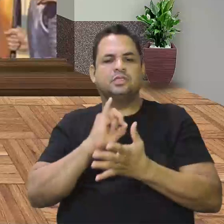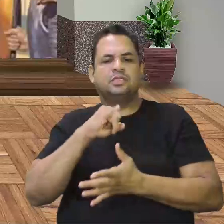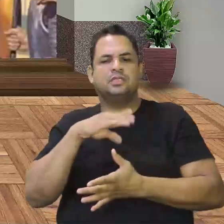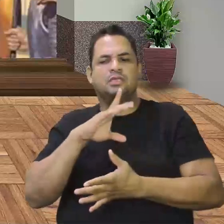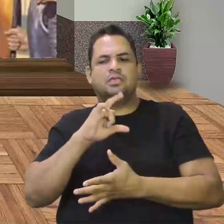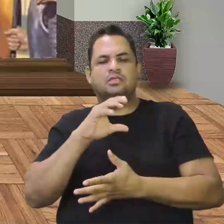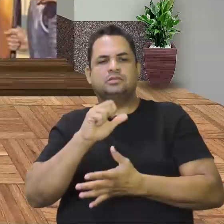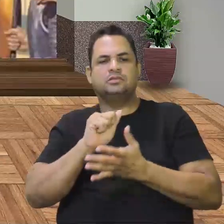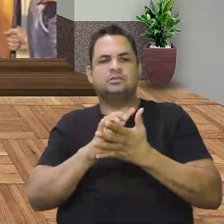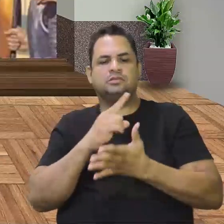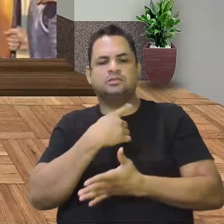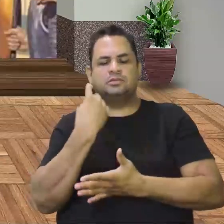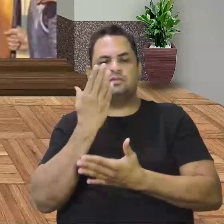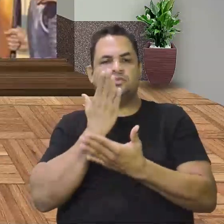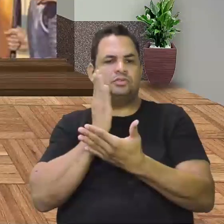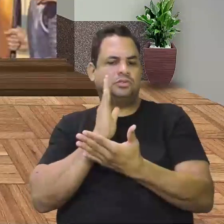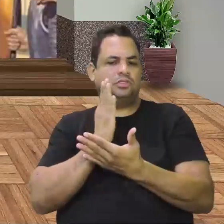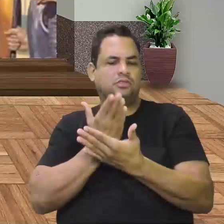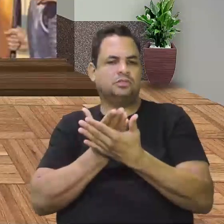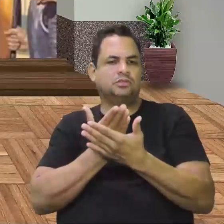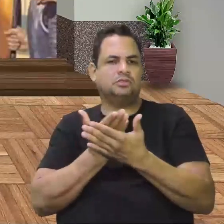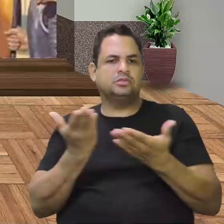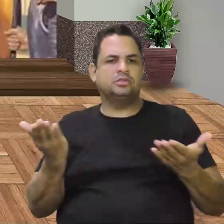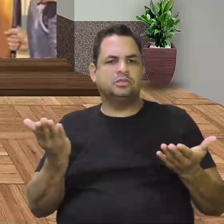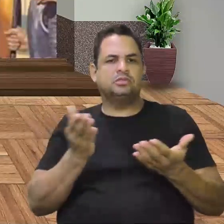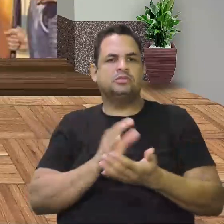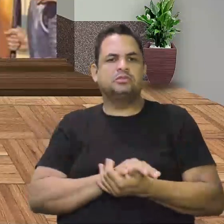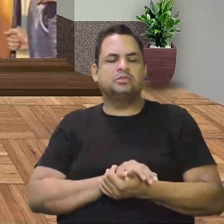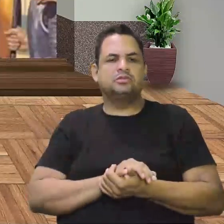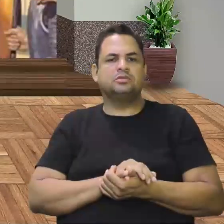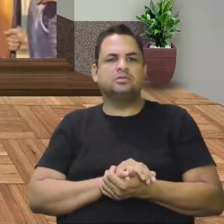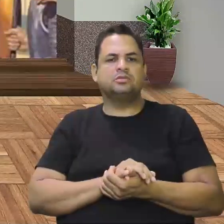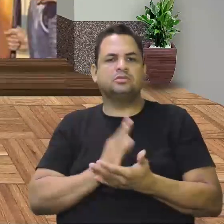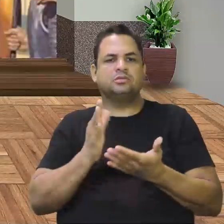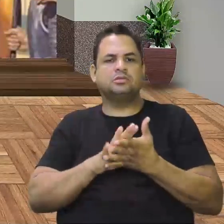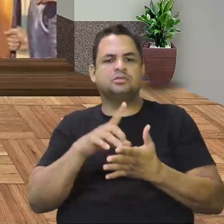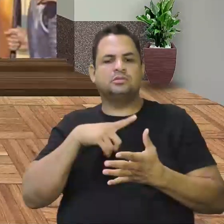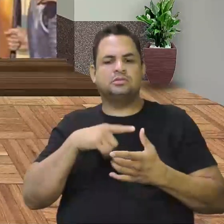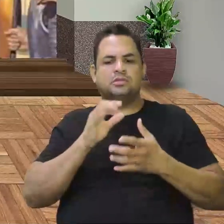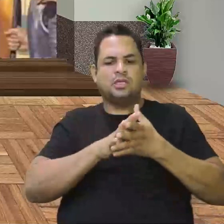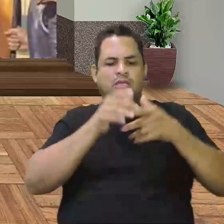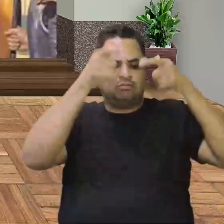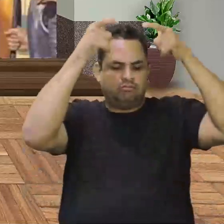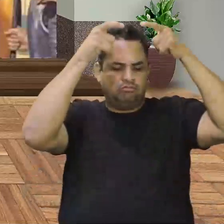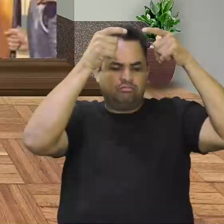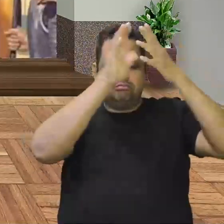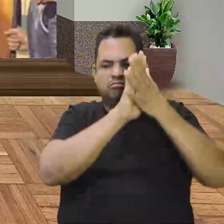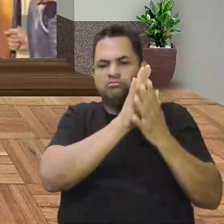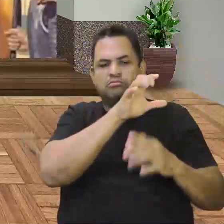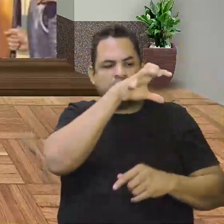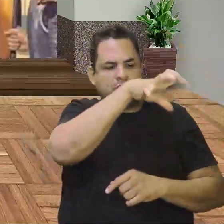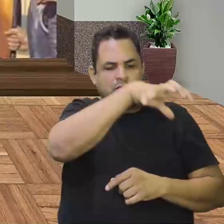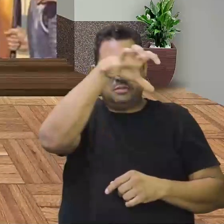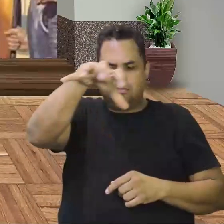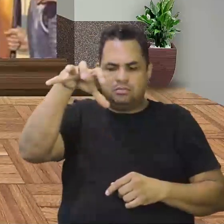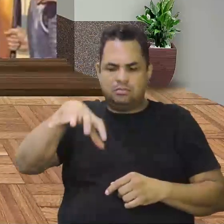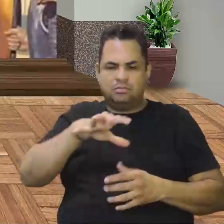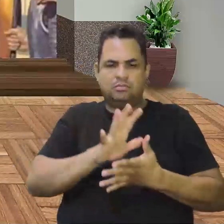que nós já estudamos em aulas anteriores. Os incas que têm reino nos quatro cantos ali da América do Sul.